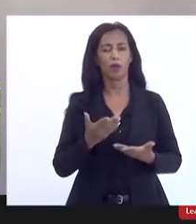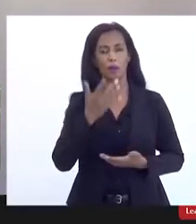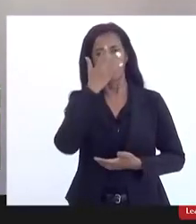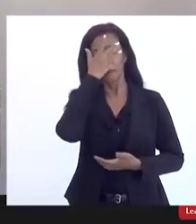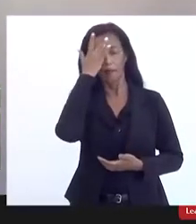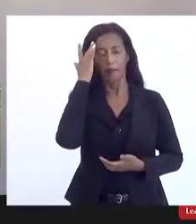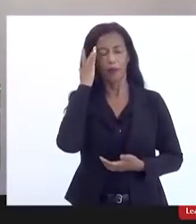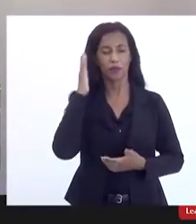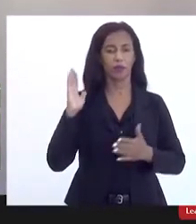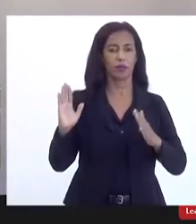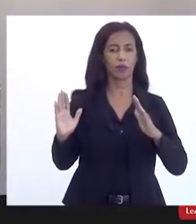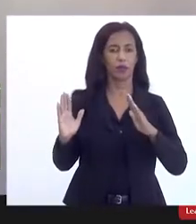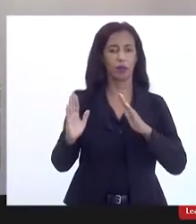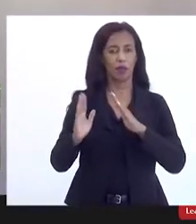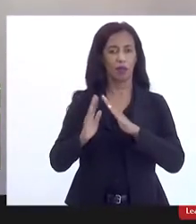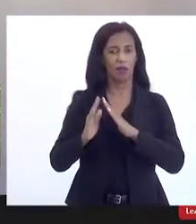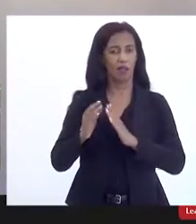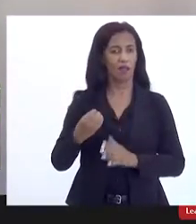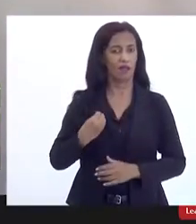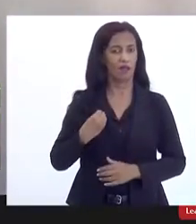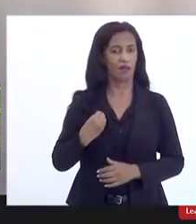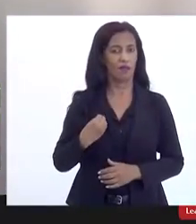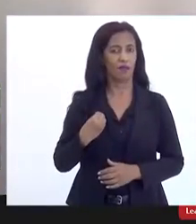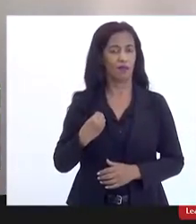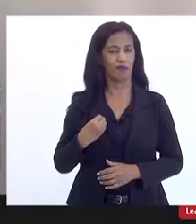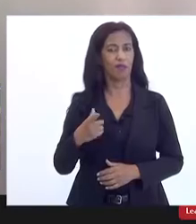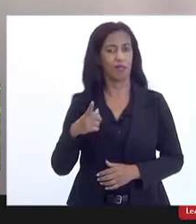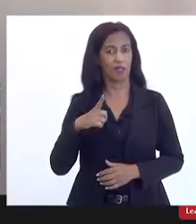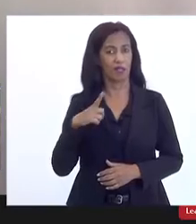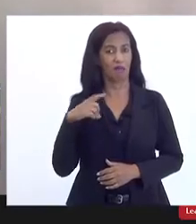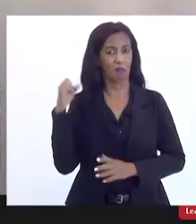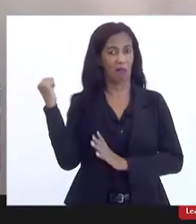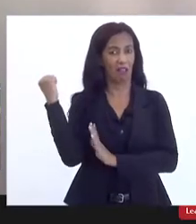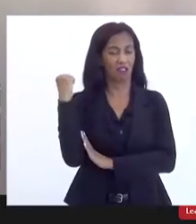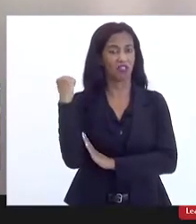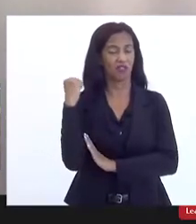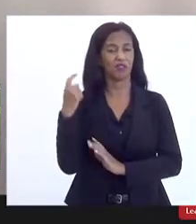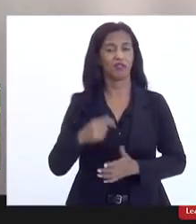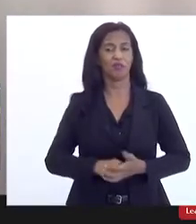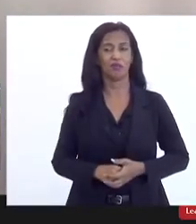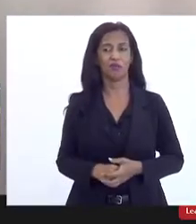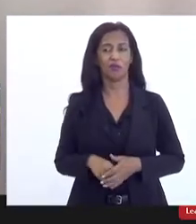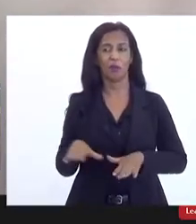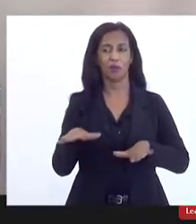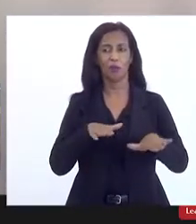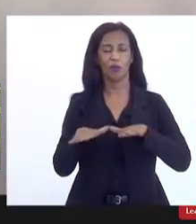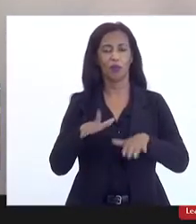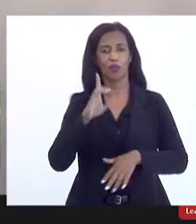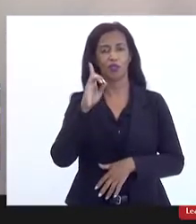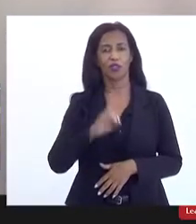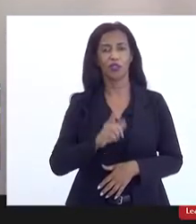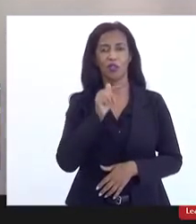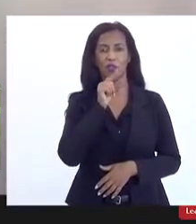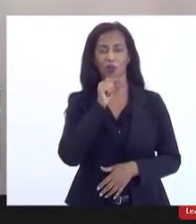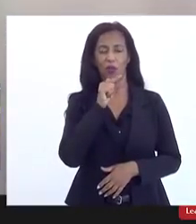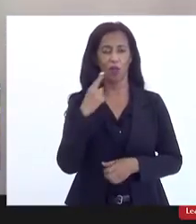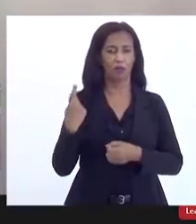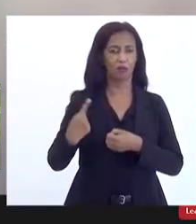do Distrito de Conservatório em Valença que também é ativista do movimento pelo direito à água no